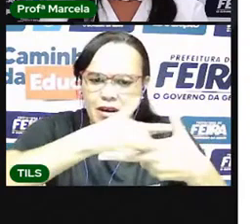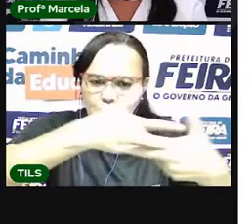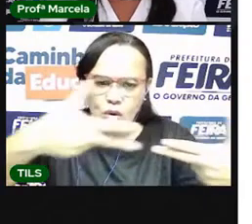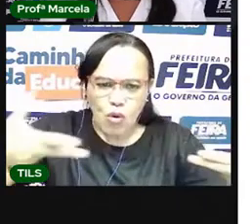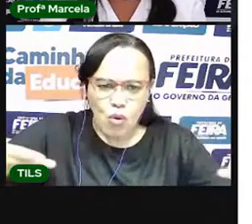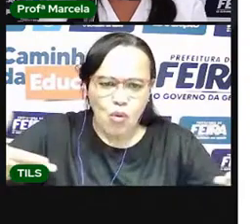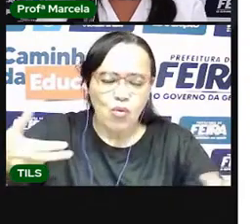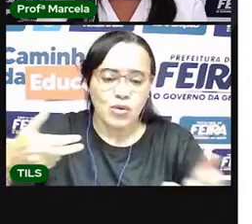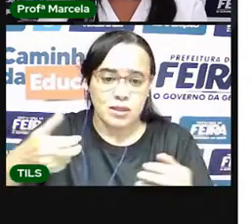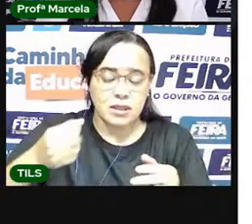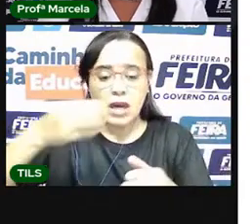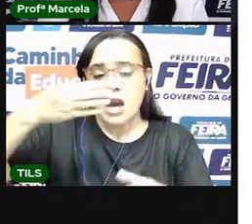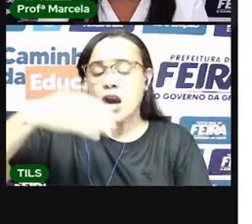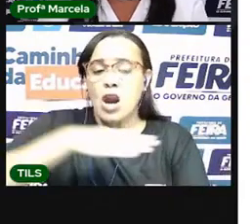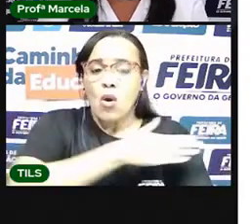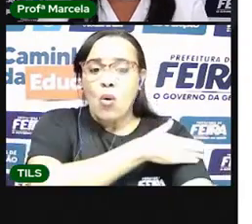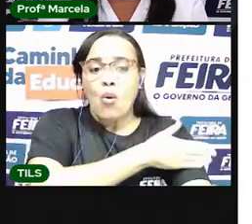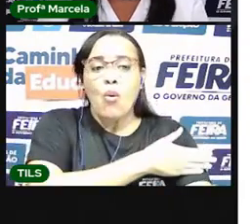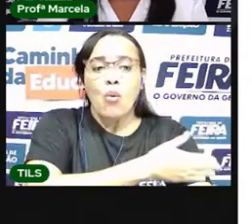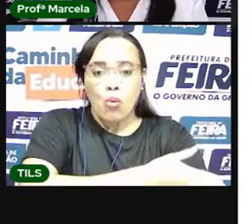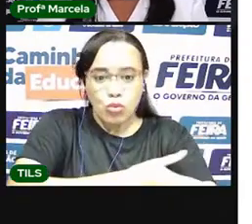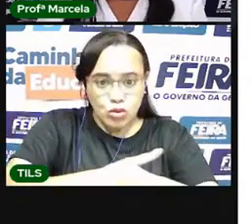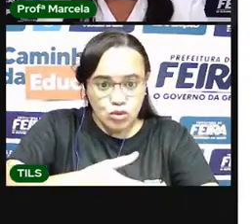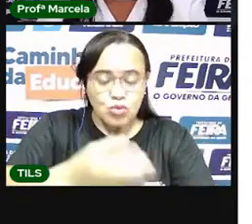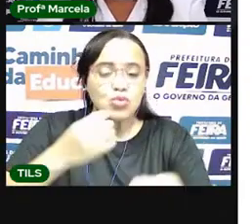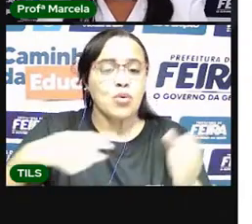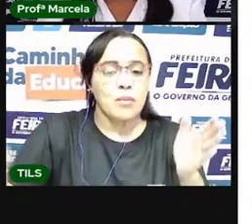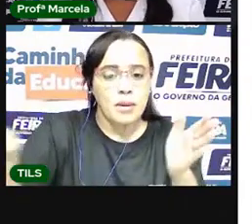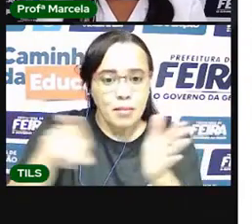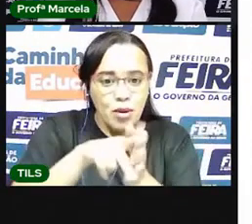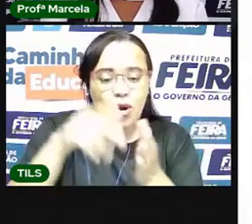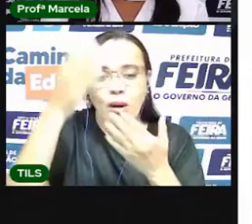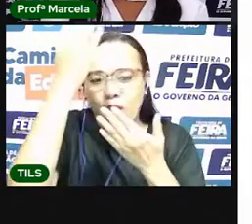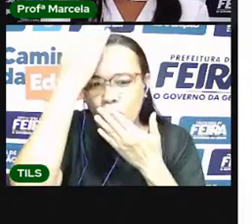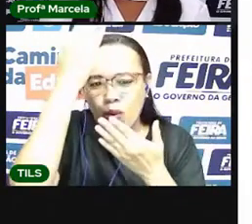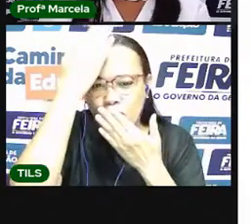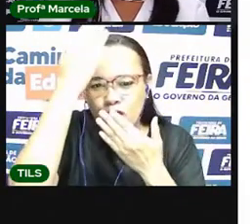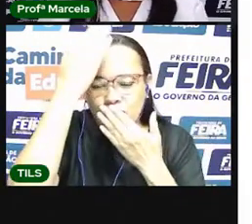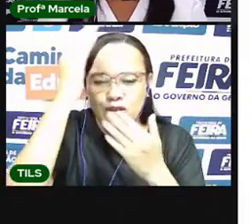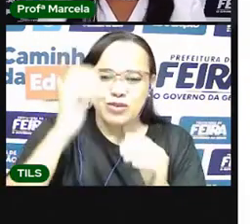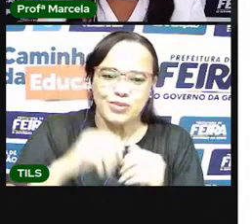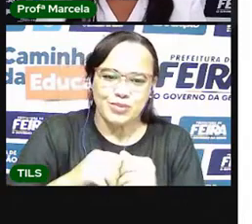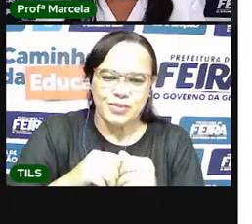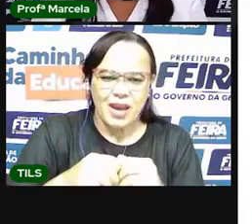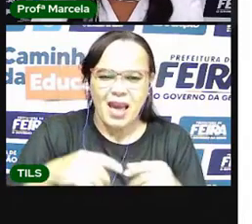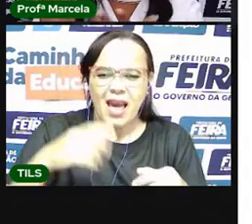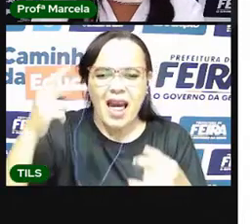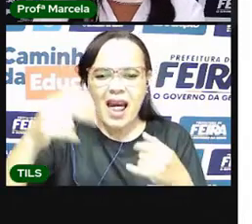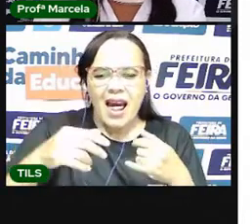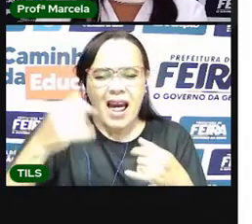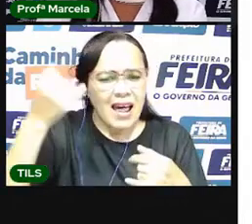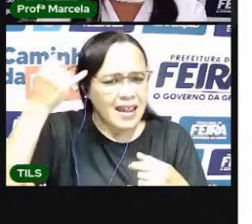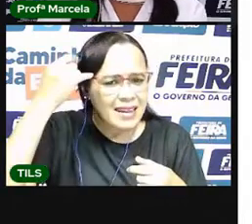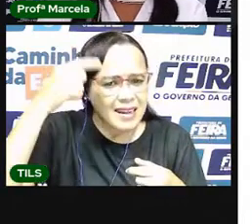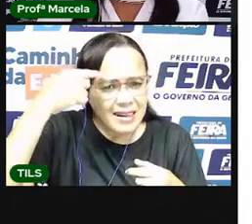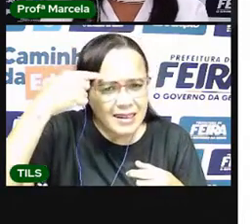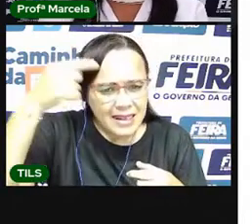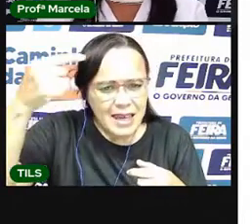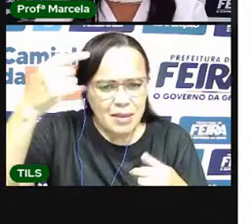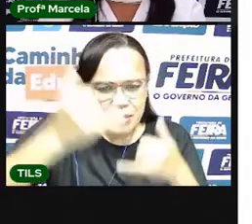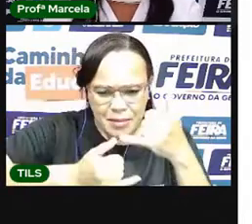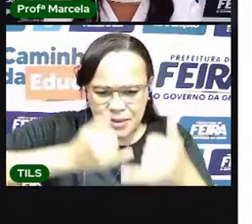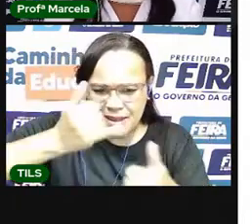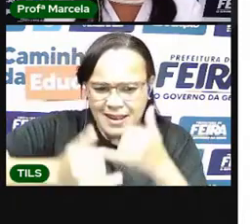costumes que são dos povos indígenas. Por exemplo, a peteca, aquele brinquedo divertido que a gente joga para cima.